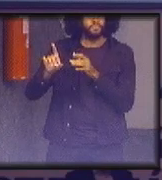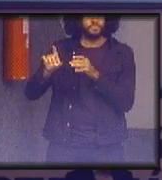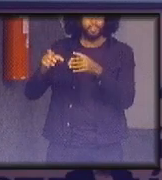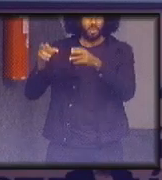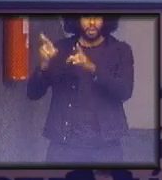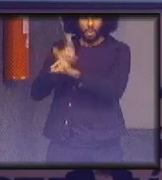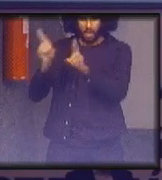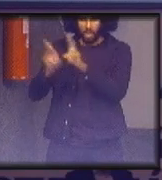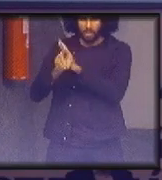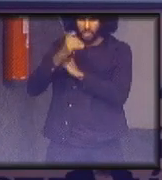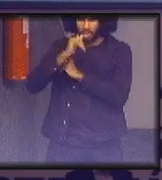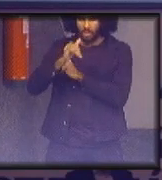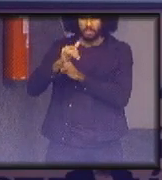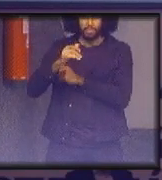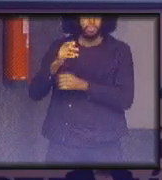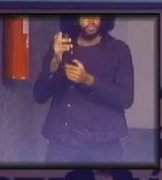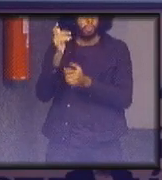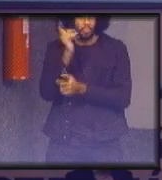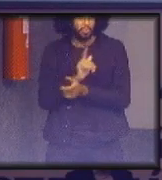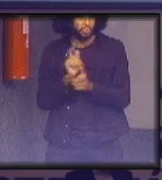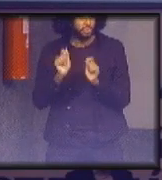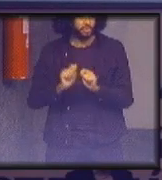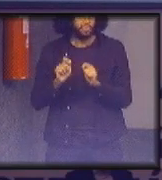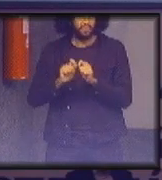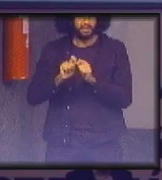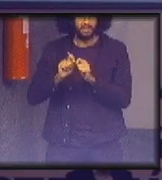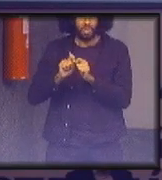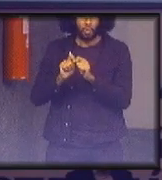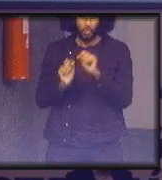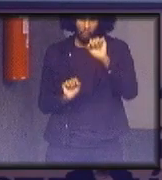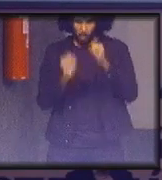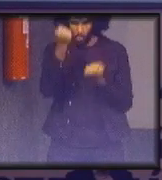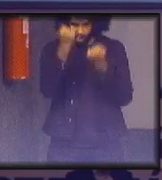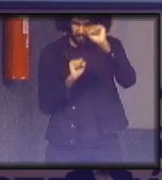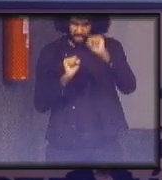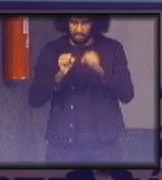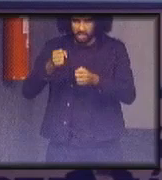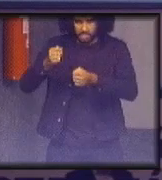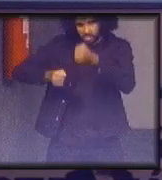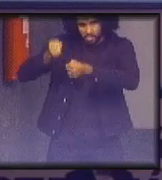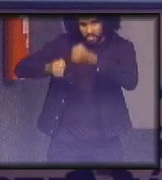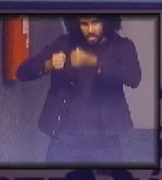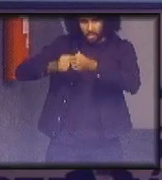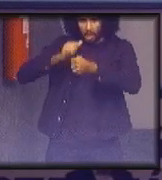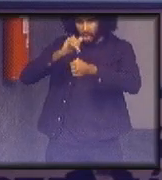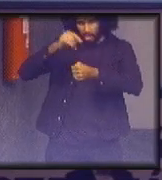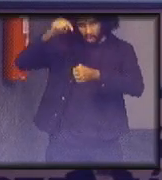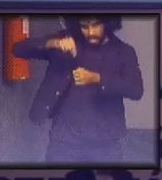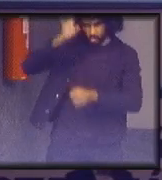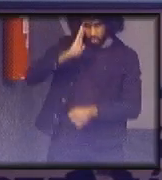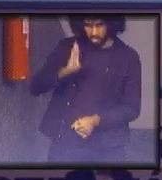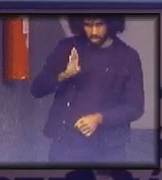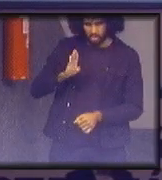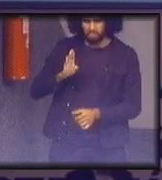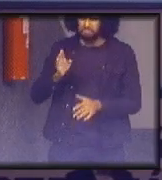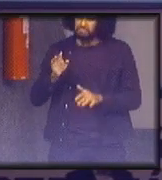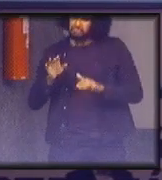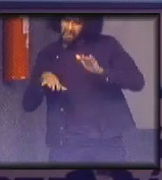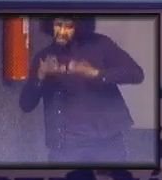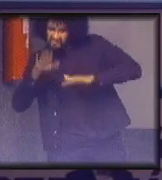aguenta eu montar uma fábrica de veículos elétricos no Brasil depende